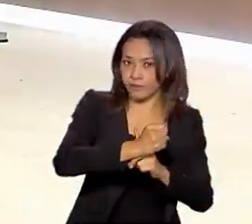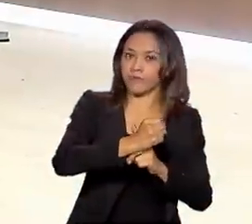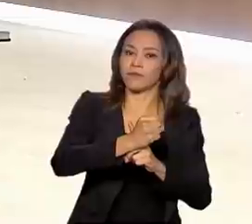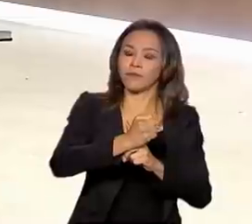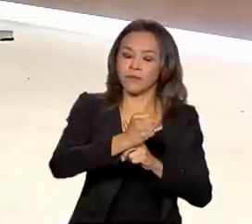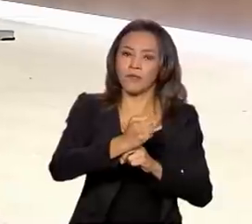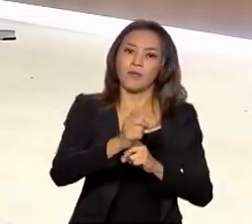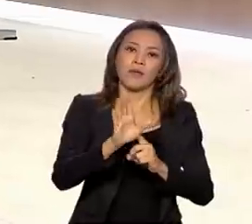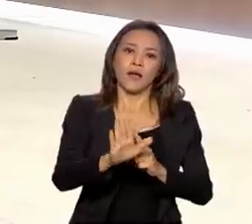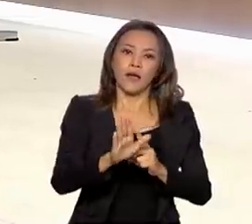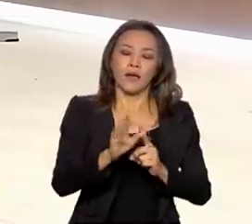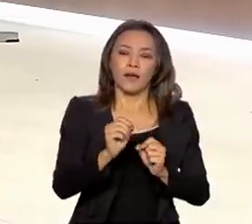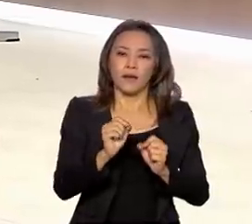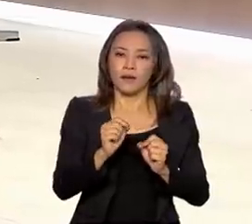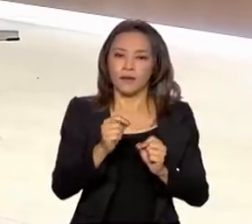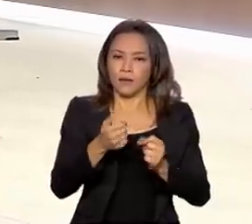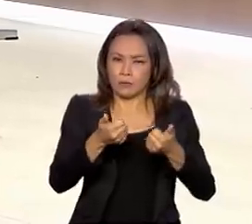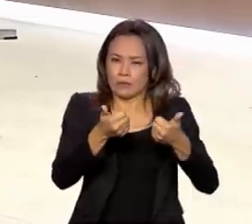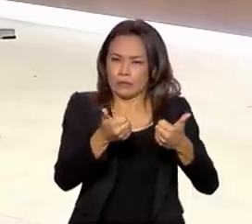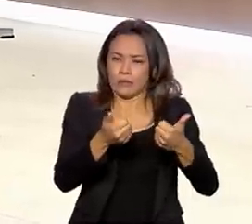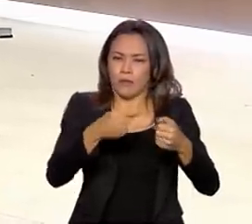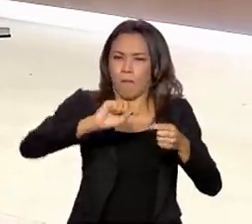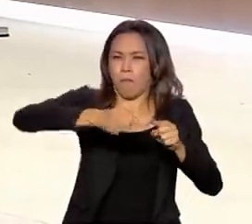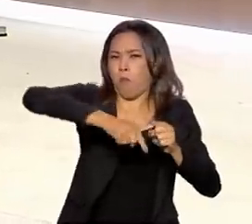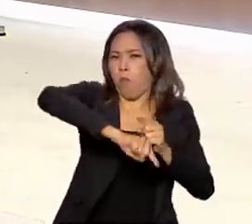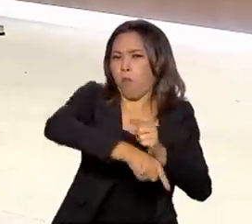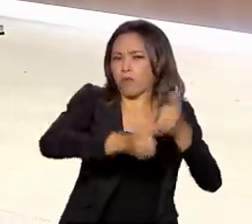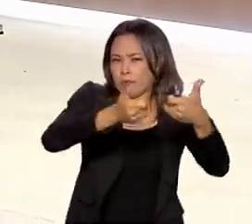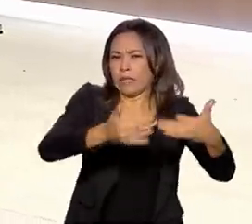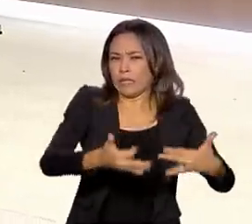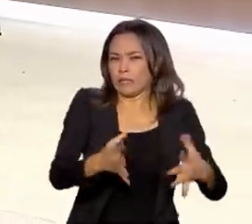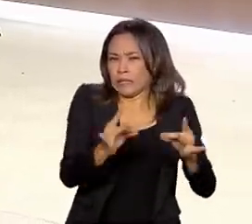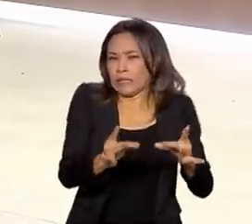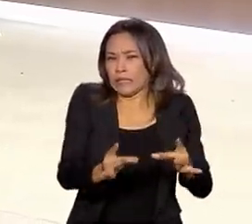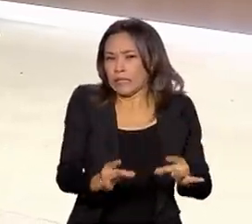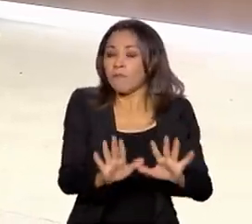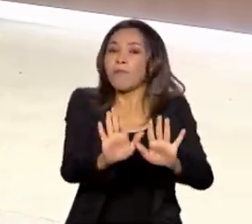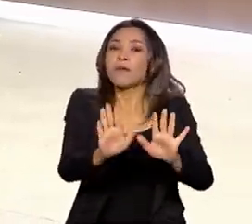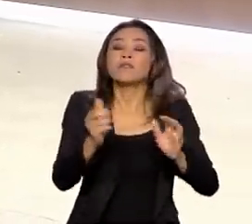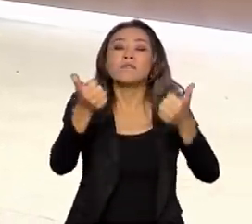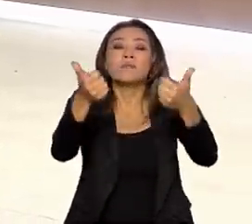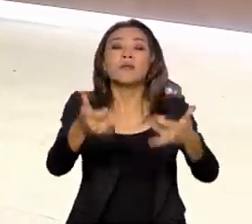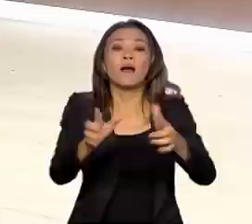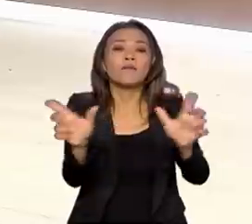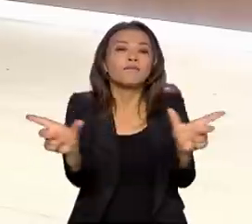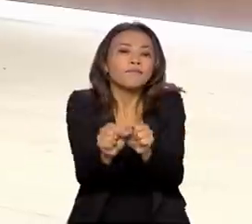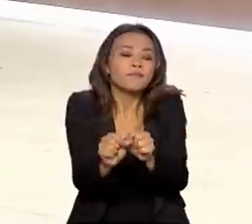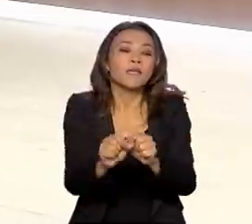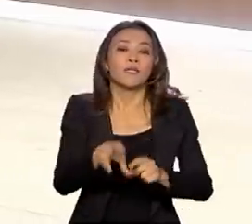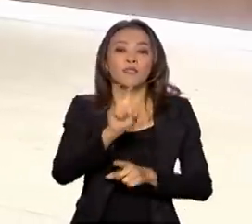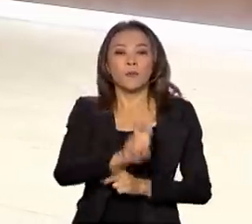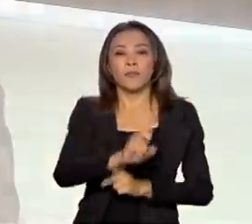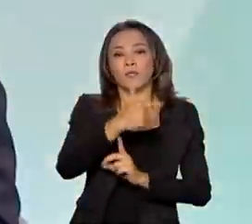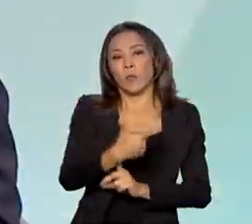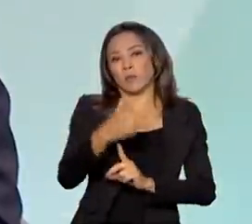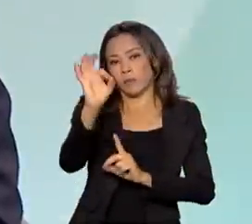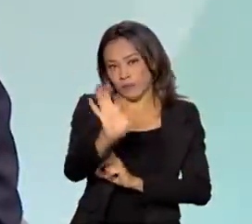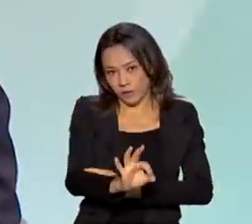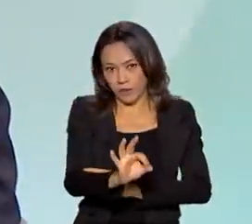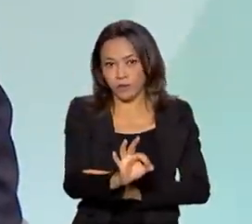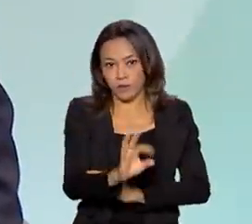não aprofundando muito, mas para você ter uma ideia, Paulo, 52% do déficit habitacional